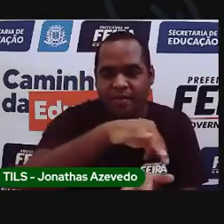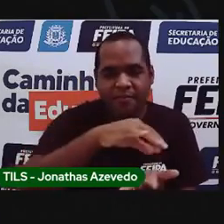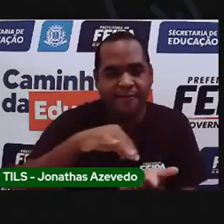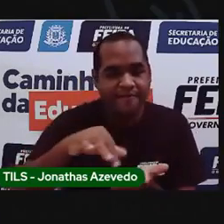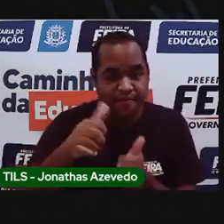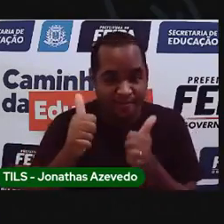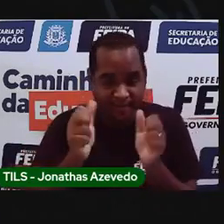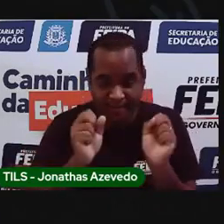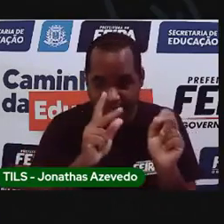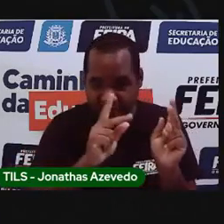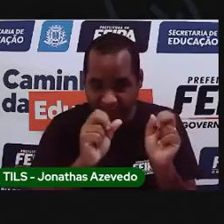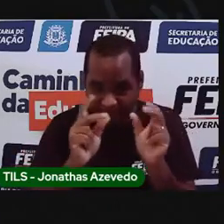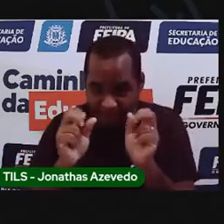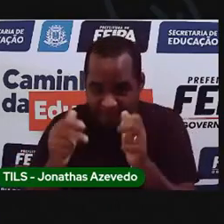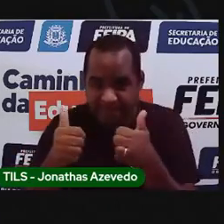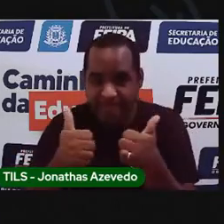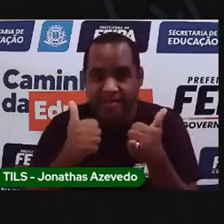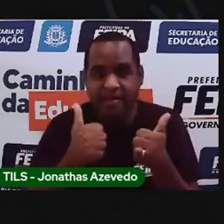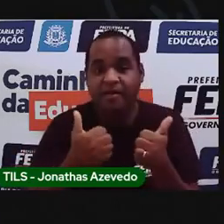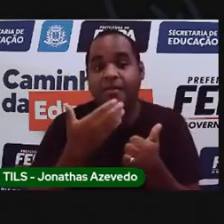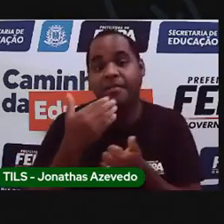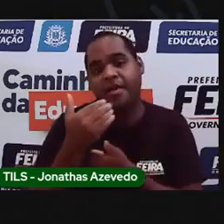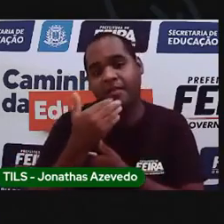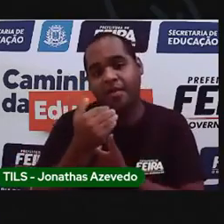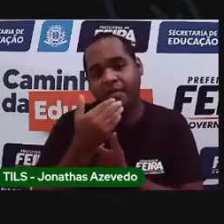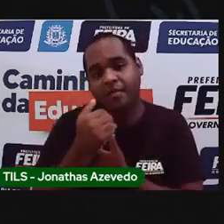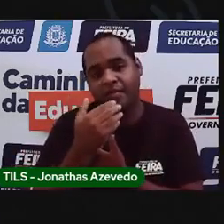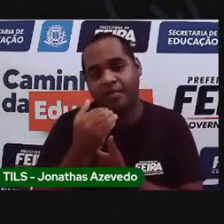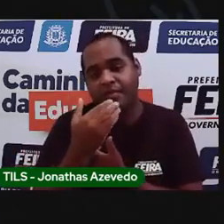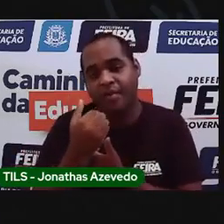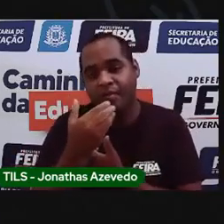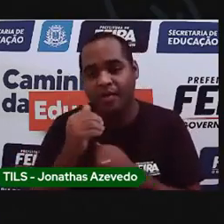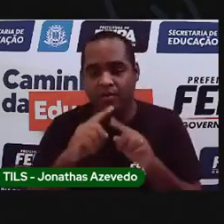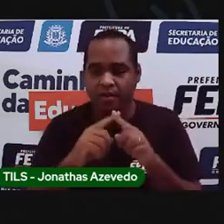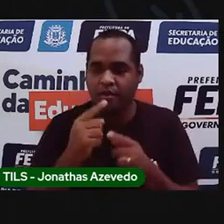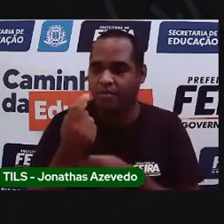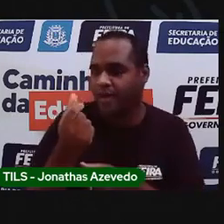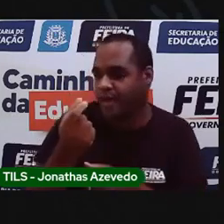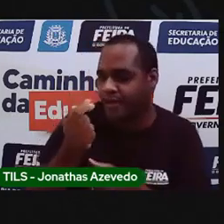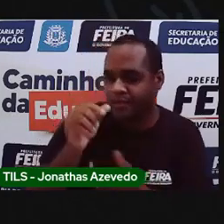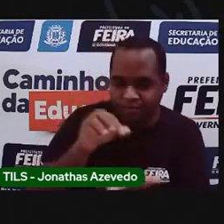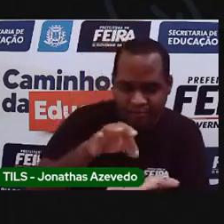Tá certo? Assim vai ficar melhor para você, que tem o dedo pequenininho, tá bom?